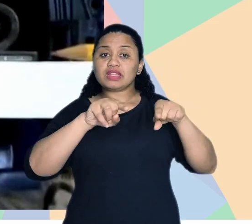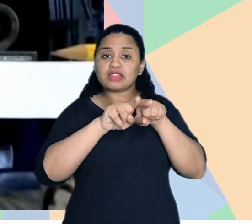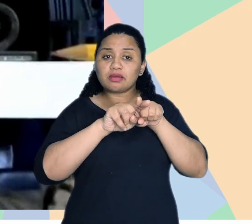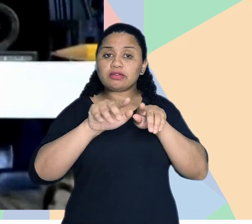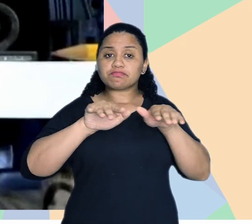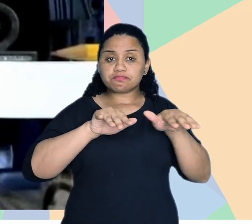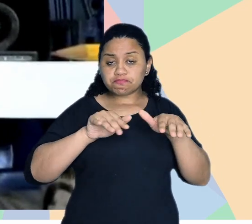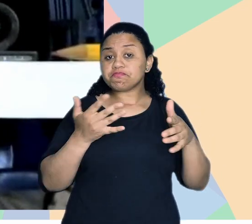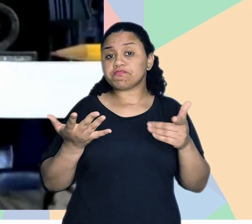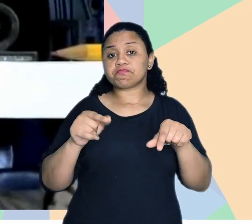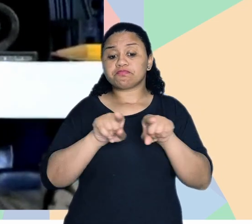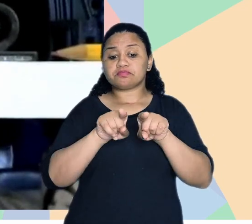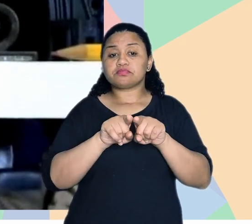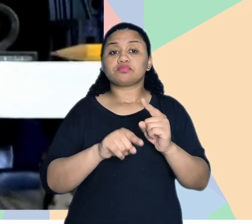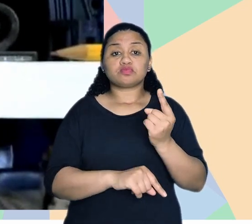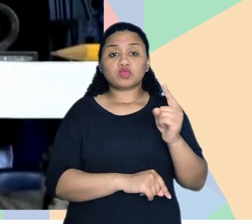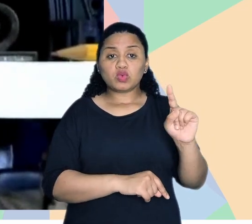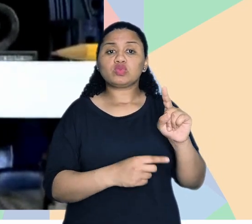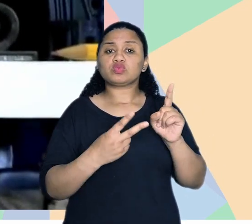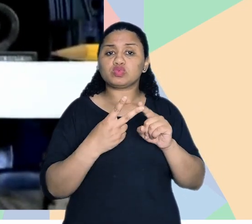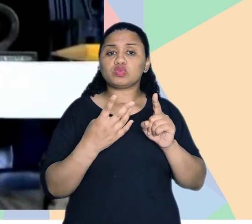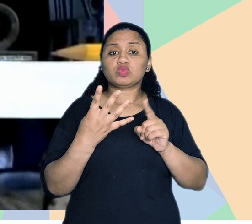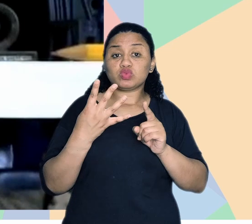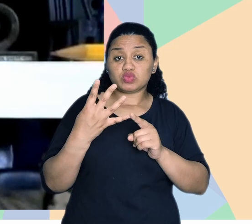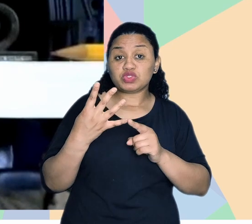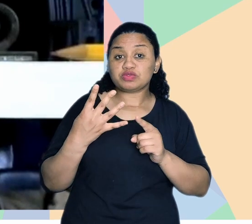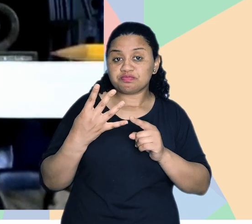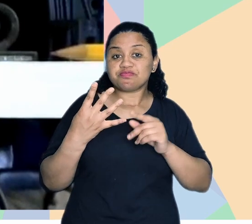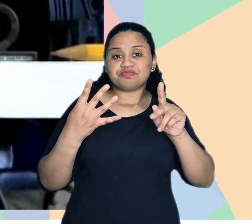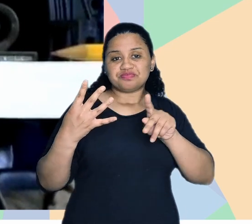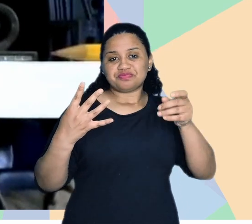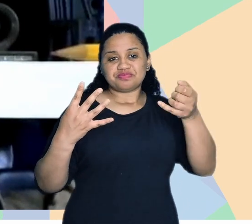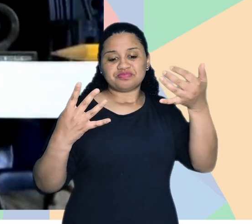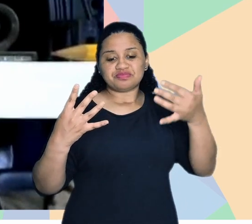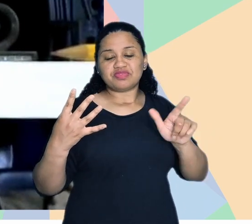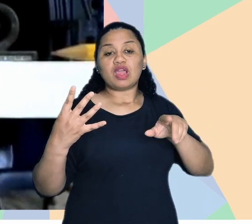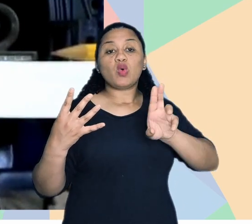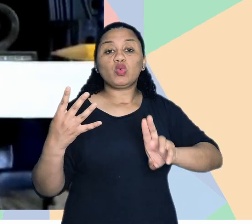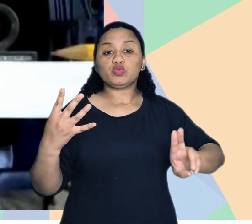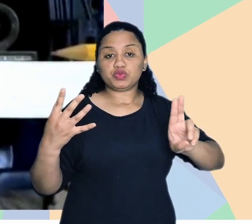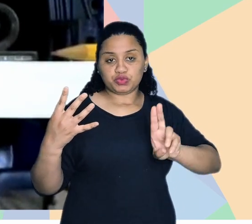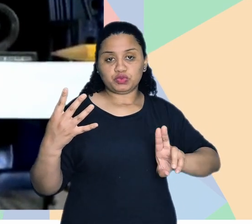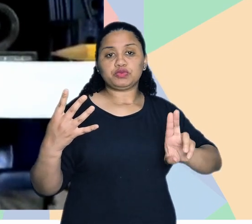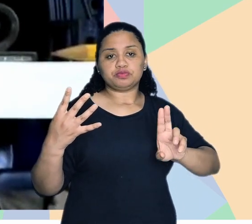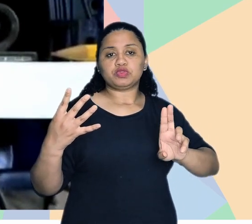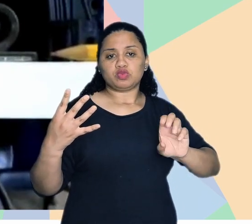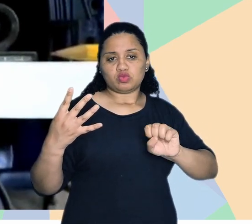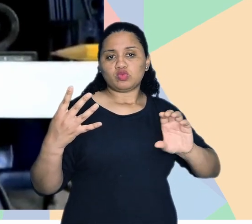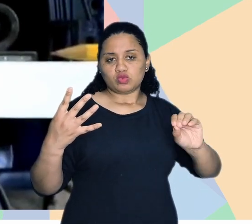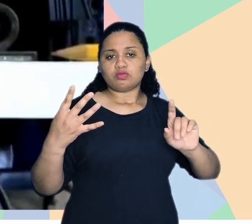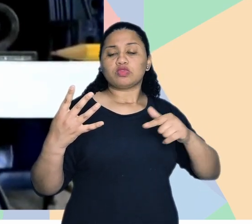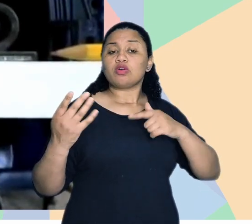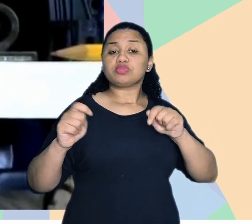deslocamentos. E o último componente que as professoras colocam é o uso, né? Então, ter condições